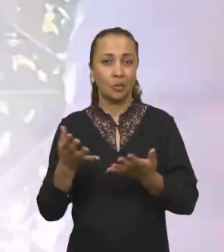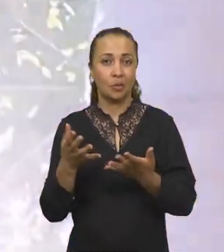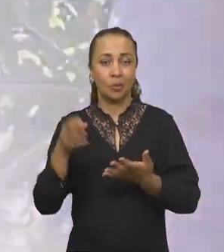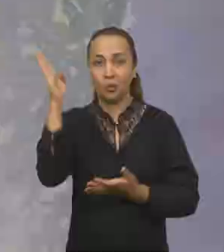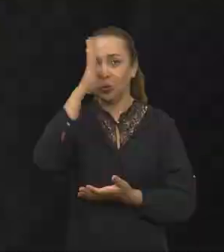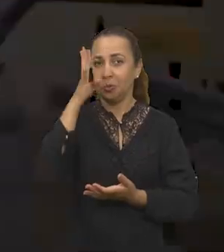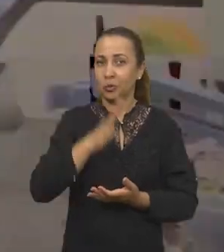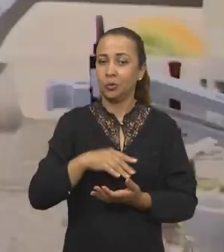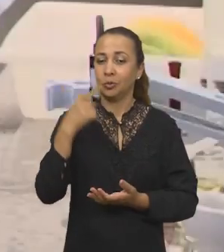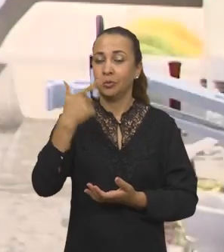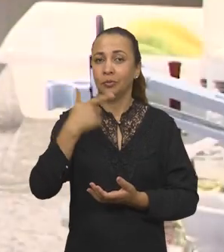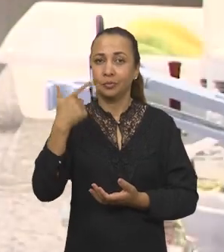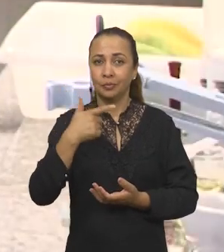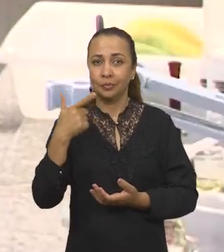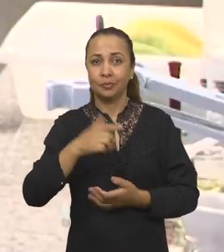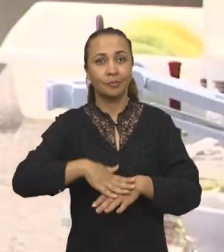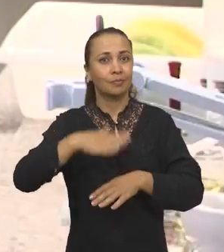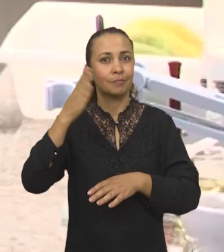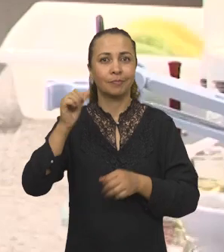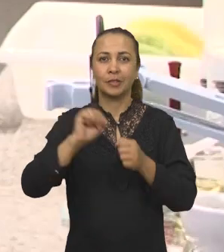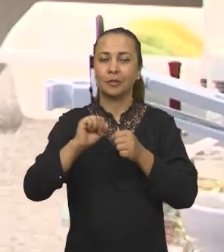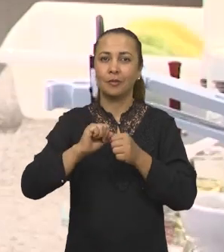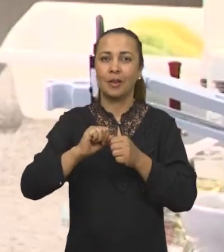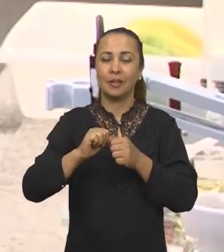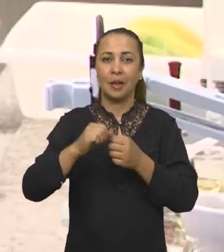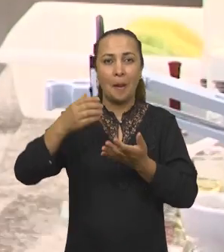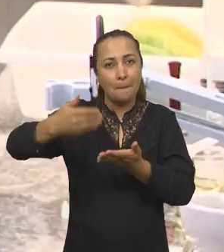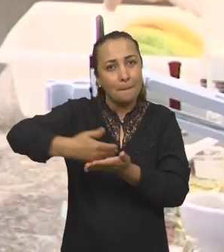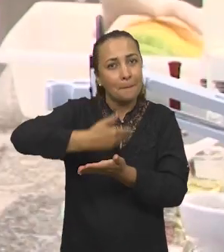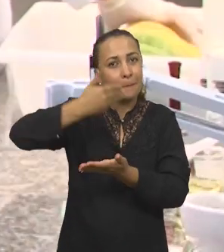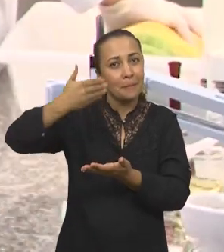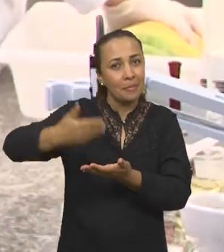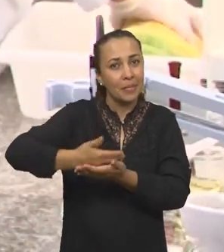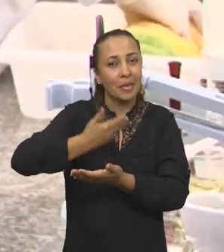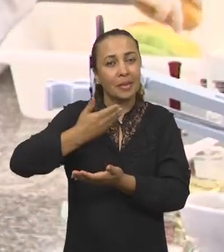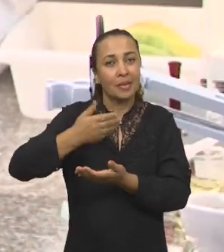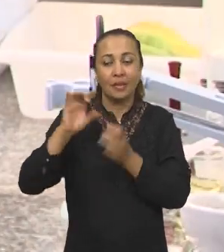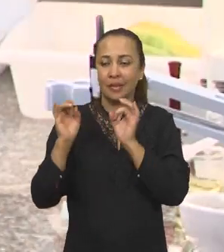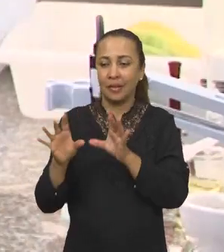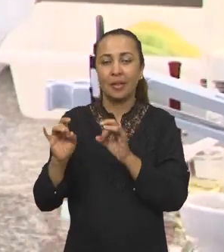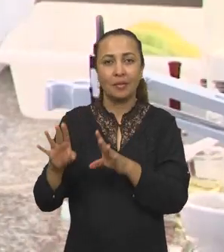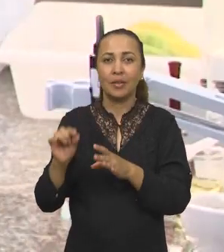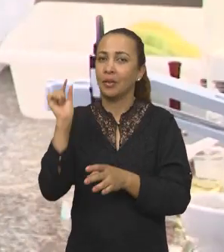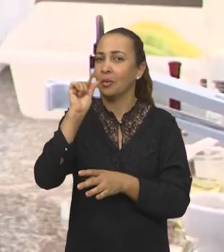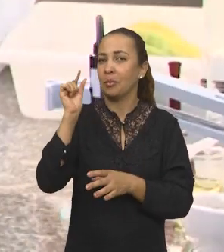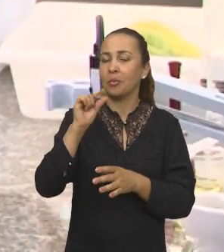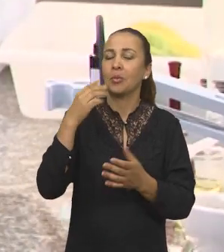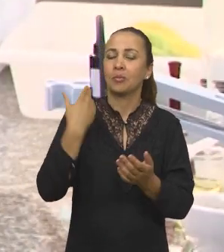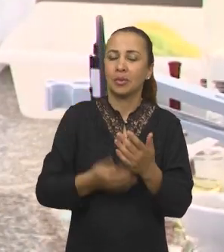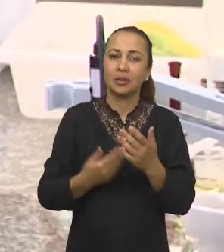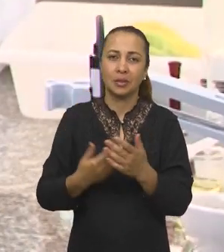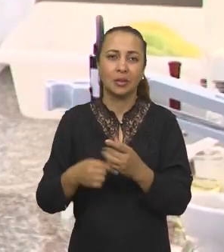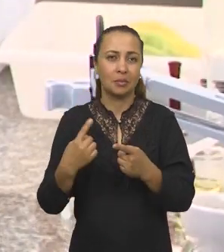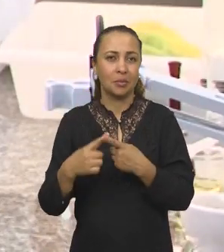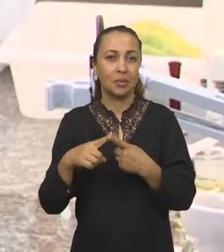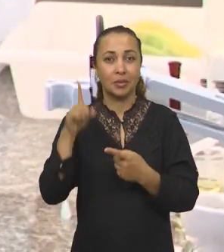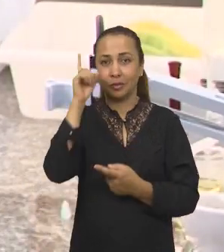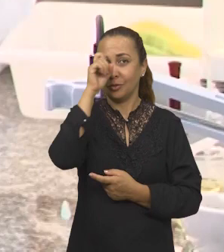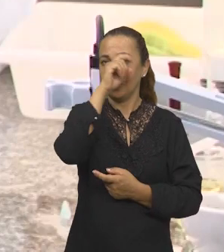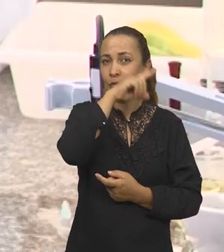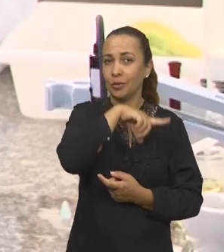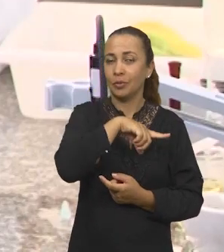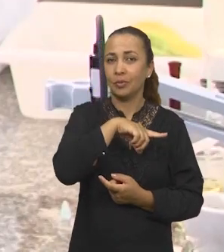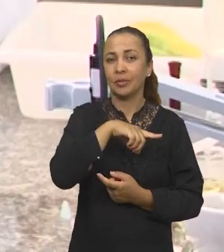Hoje o Brasil é o segundo maior produtor de mamão, sendo que a comercialização dele é um pouco prejudicada devido a essa